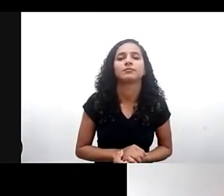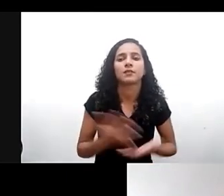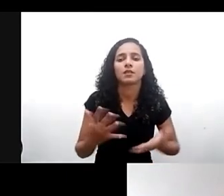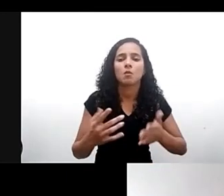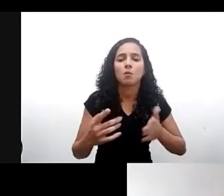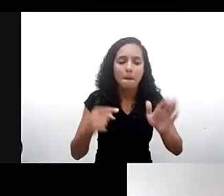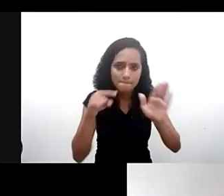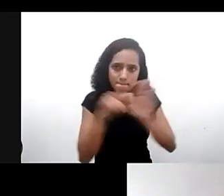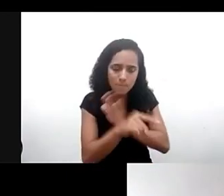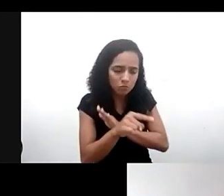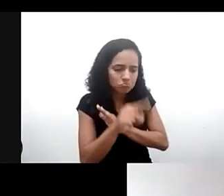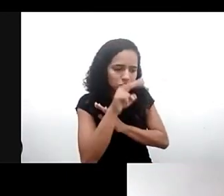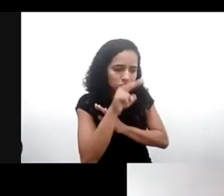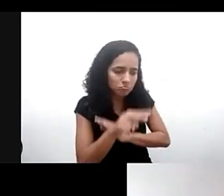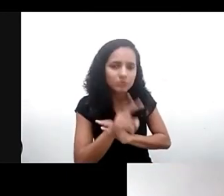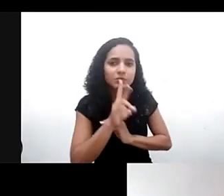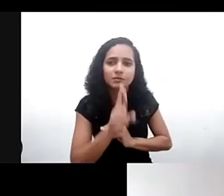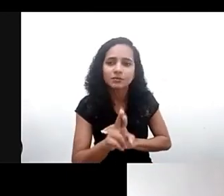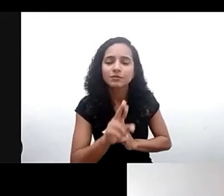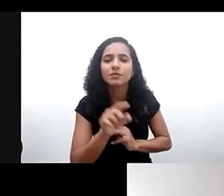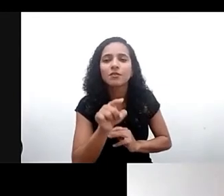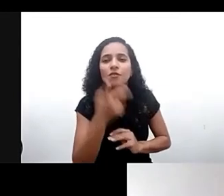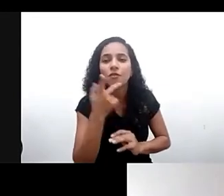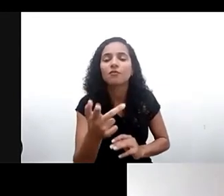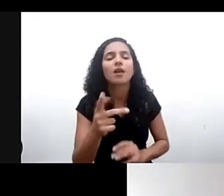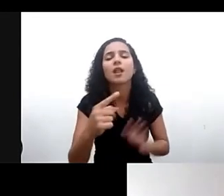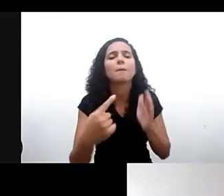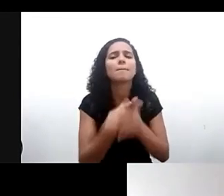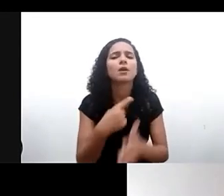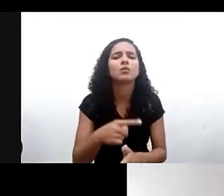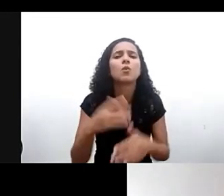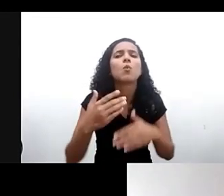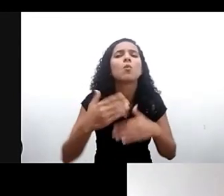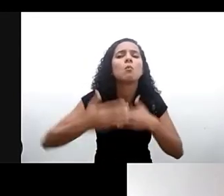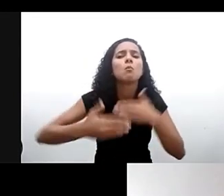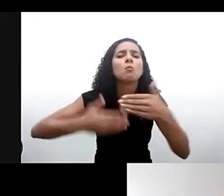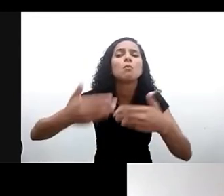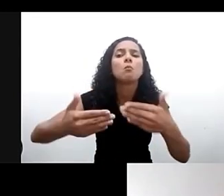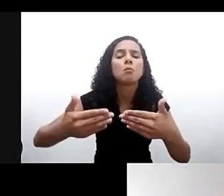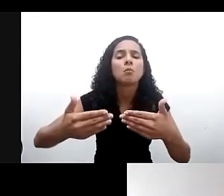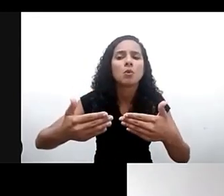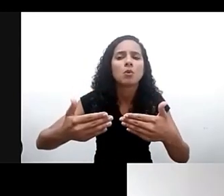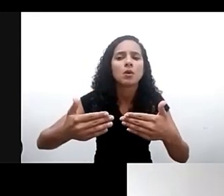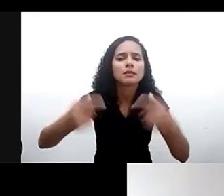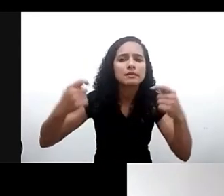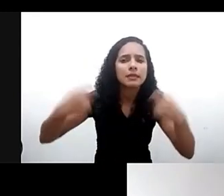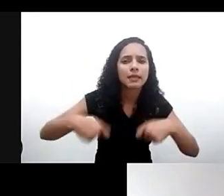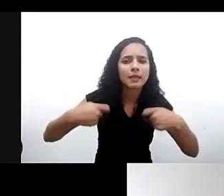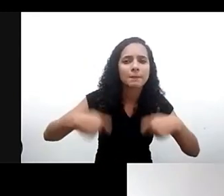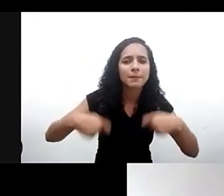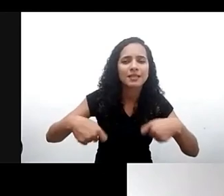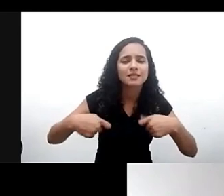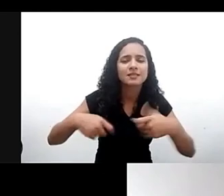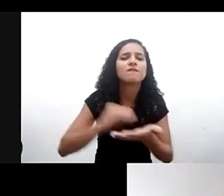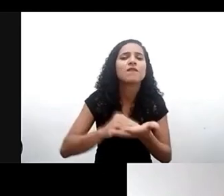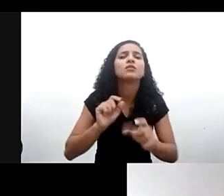do Elia Sebastián da Venezuela que pergunta que progresso os panelistas consideram que falta fazer